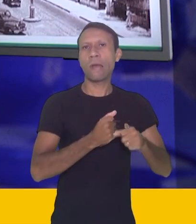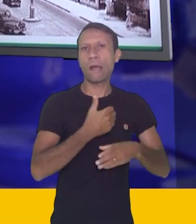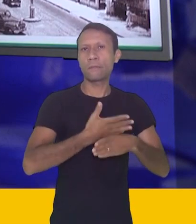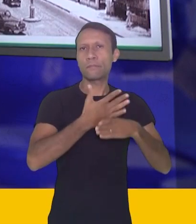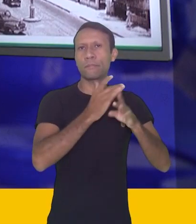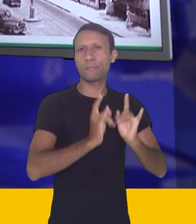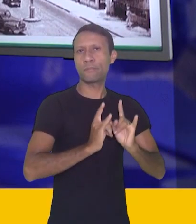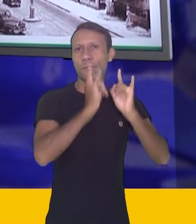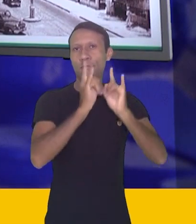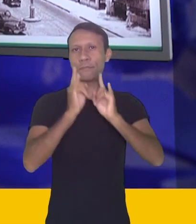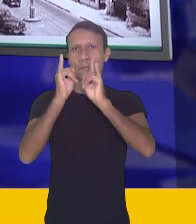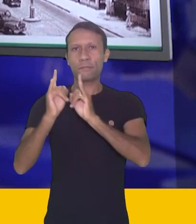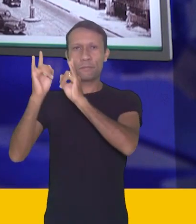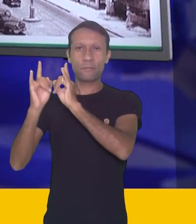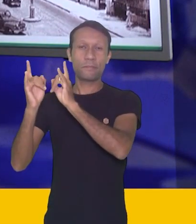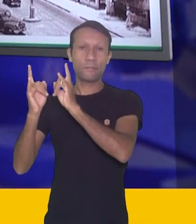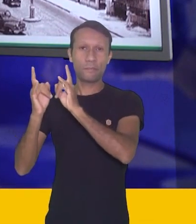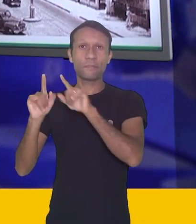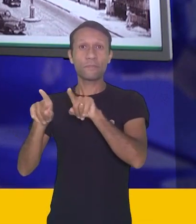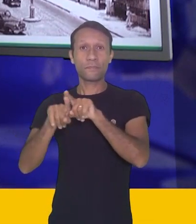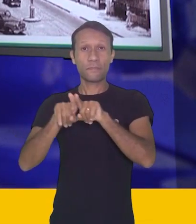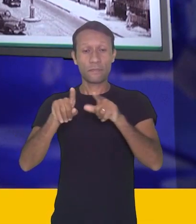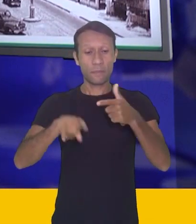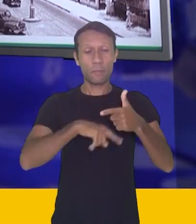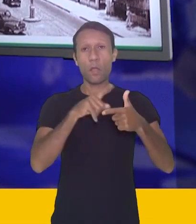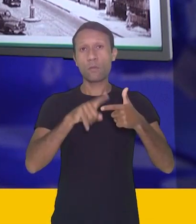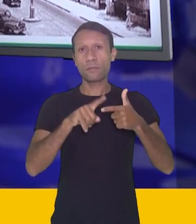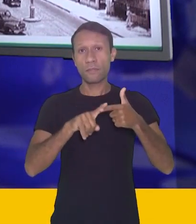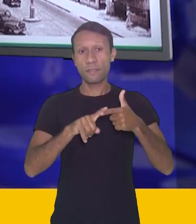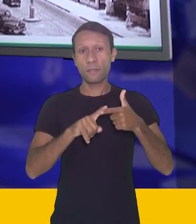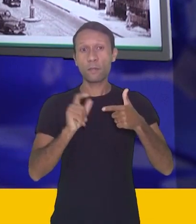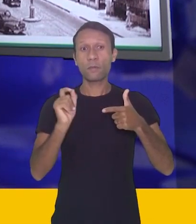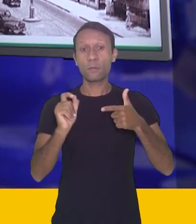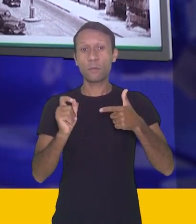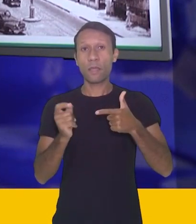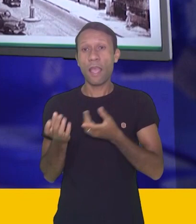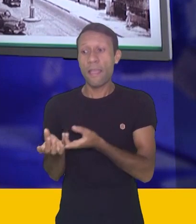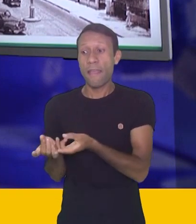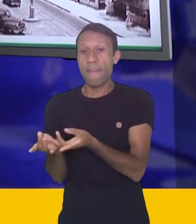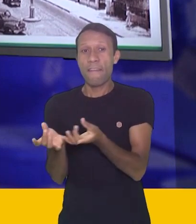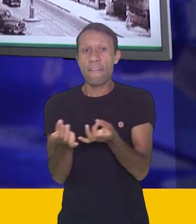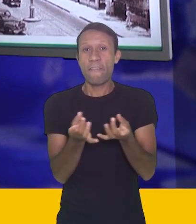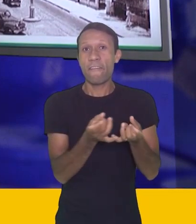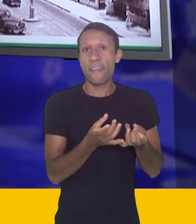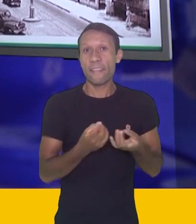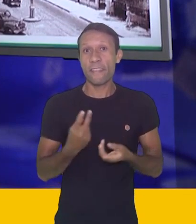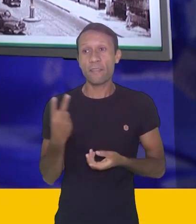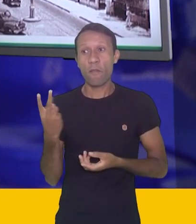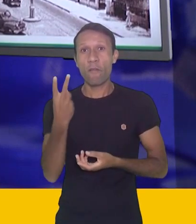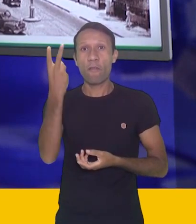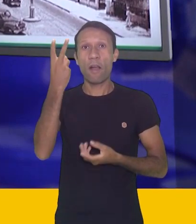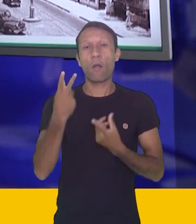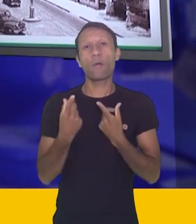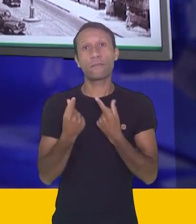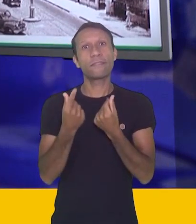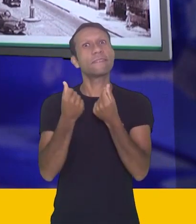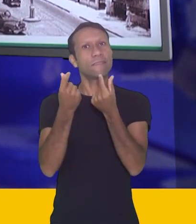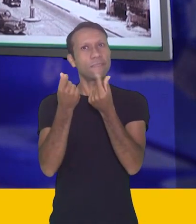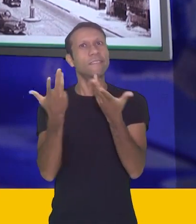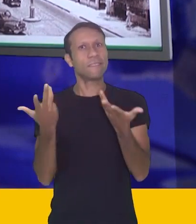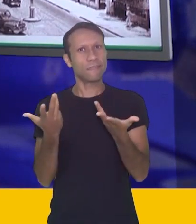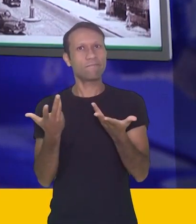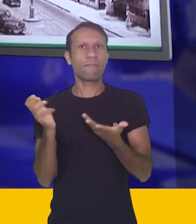Mas segundo, a própria especulação imobiliária faz com que um desses apartamentos tenha valores muito altos, né?